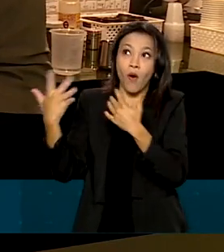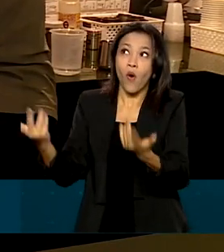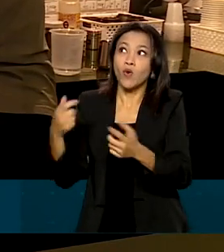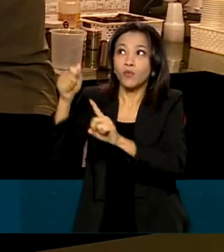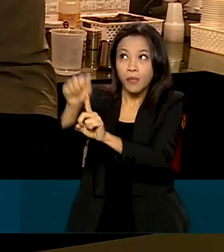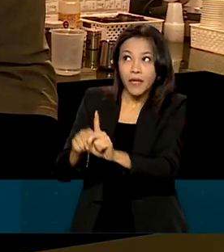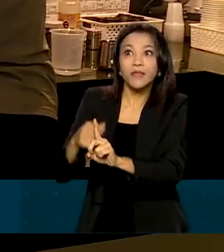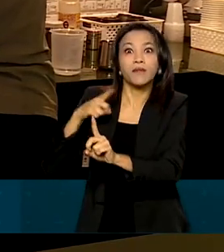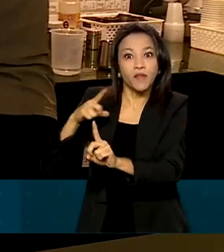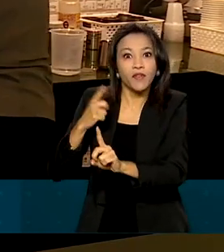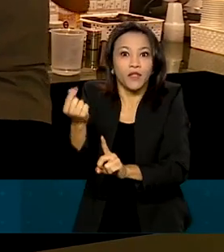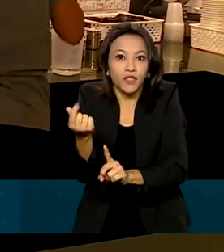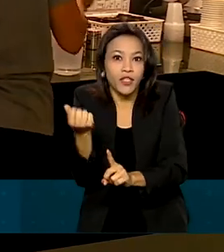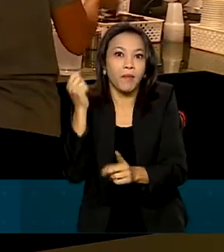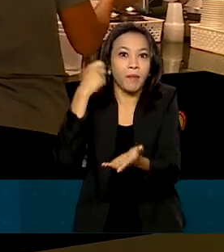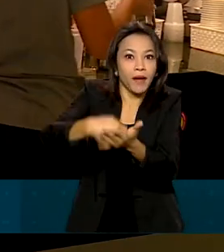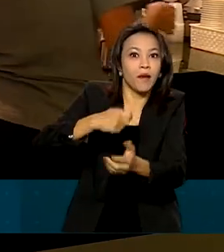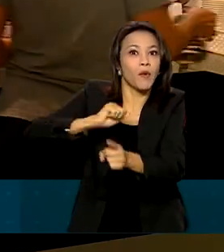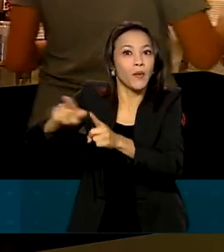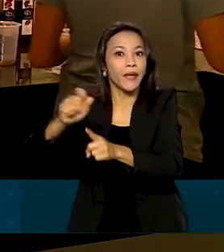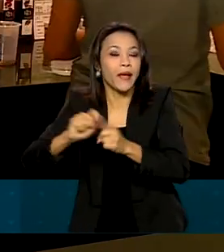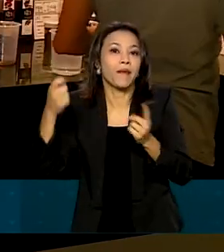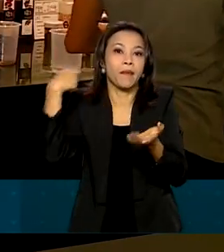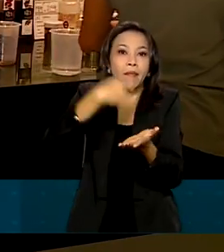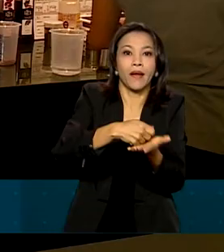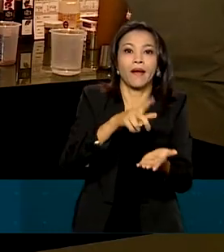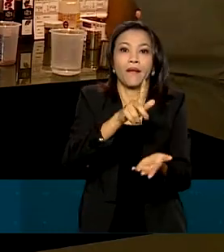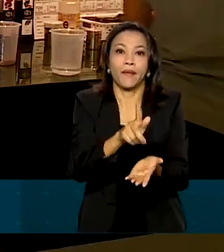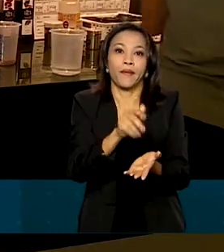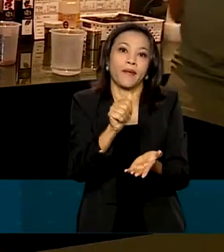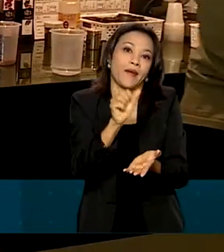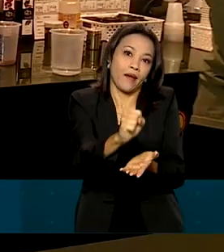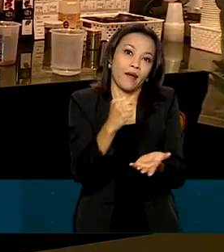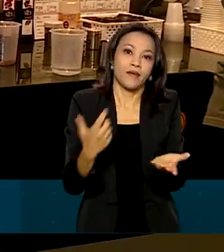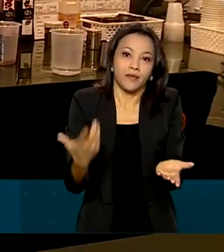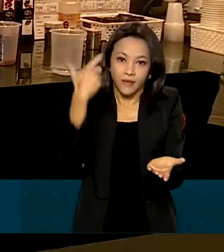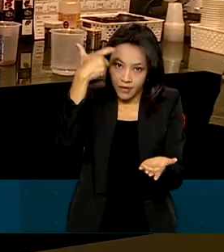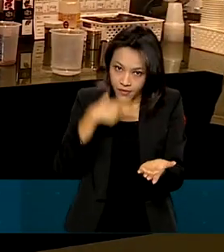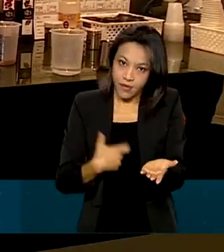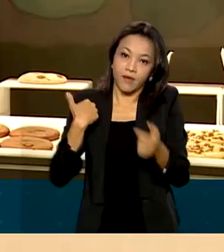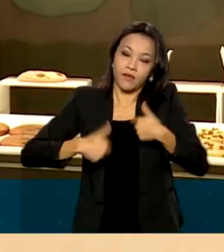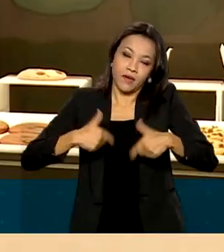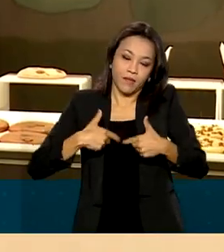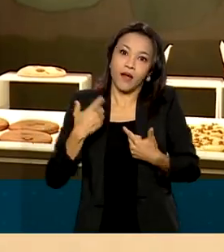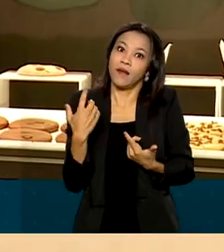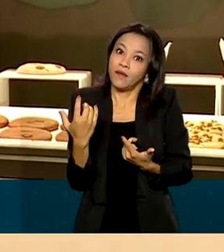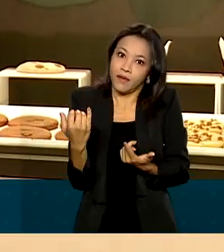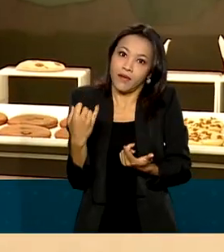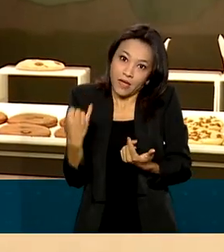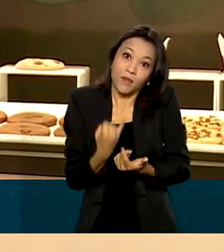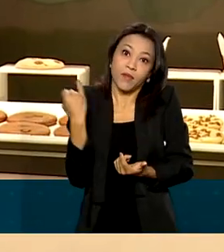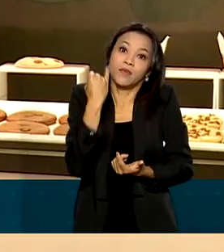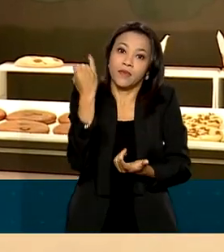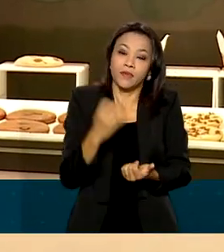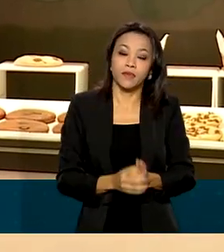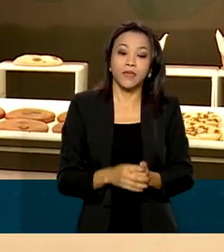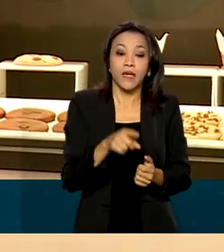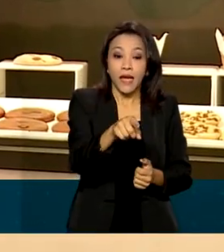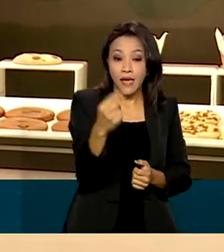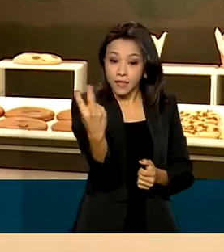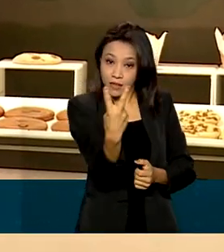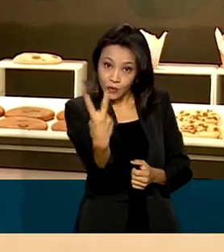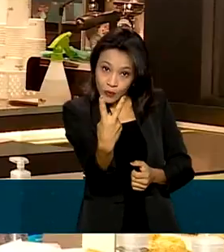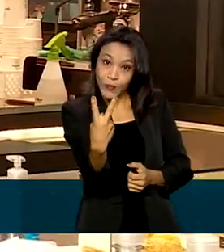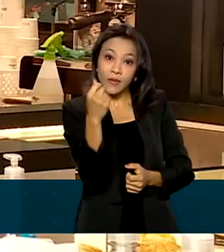eu botei a grana do meu aluguel, botei a grana do meu gás. Então, assim, o trabalho é essencial. Além da EDA, outras duas